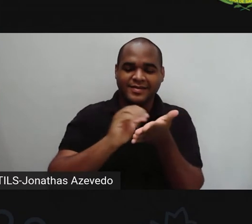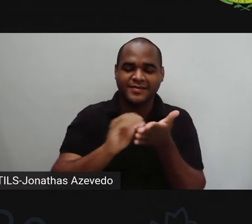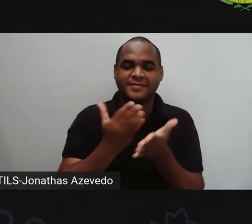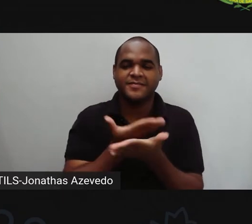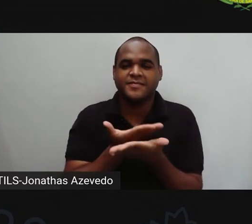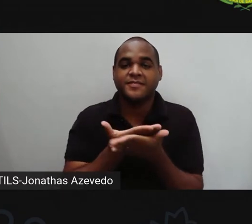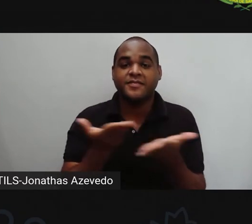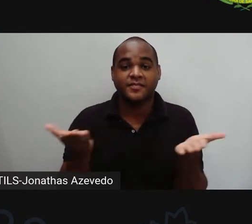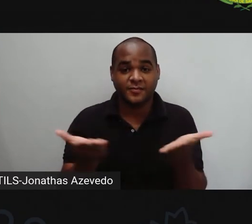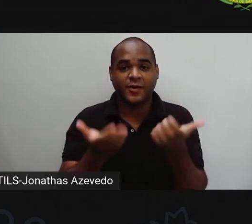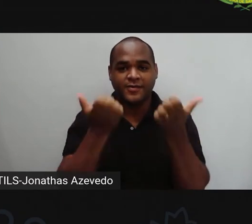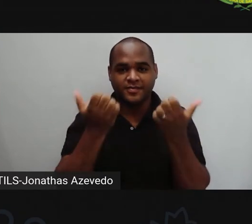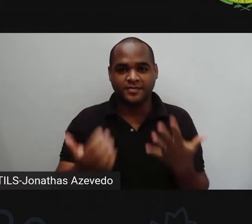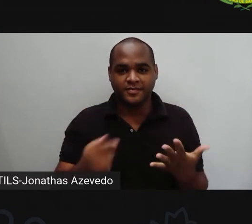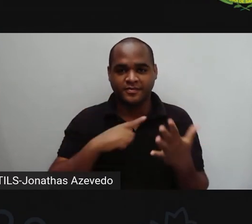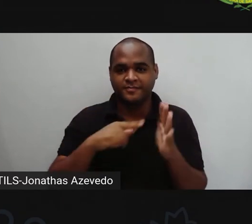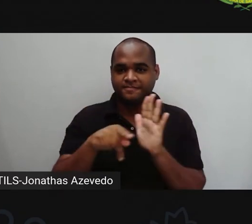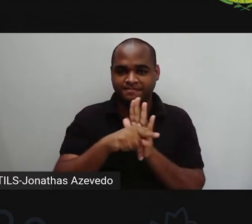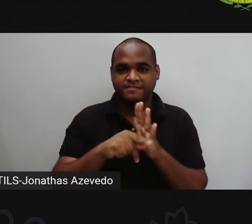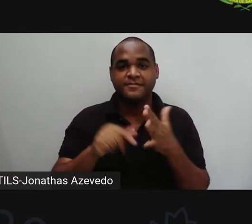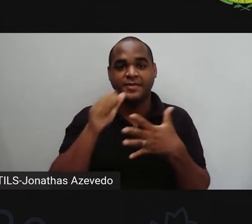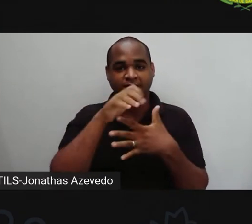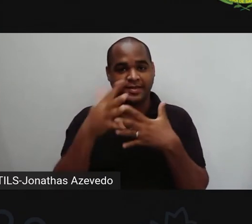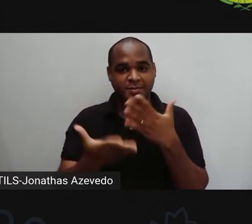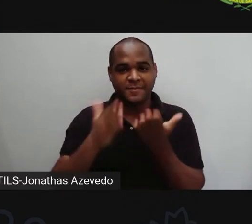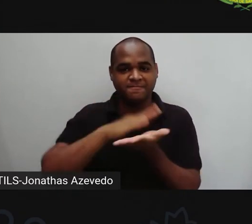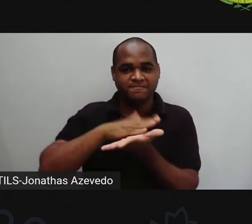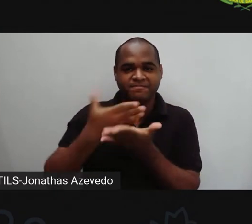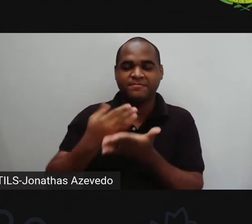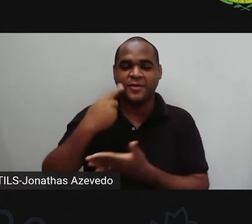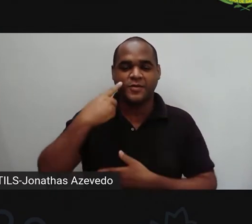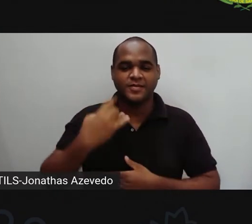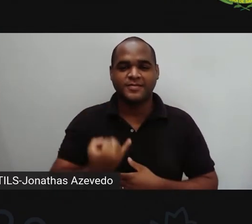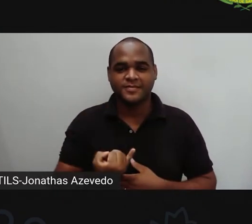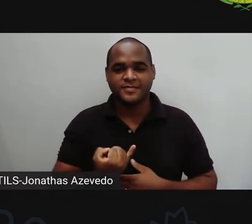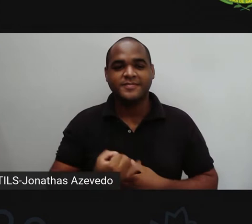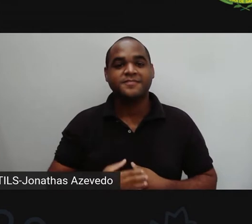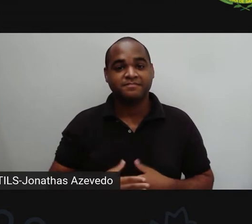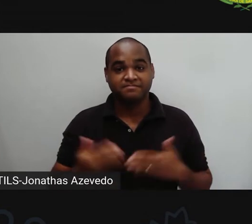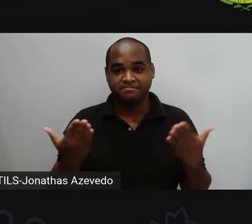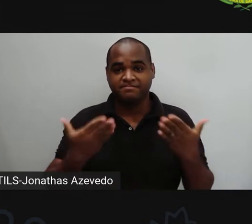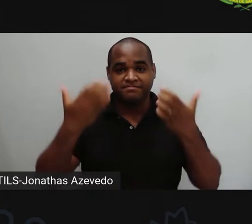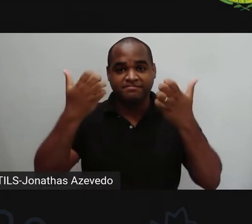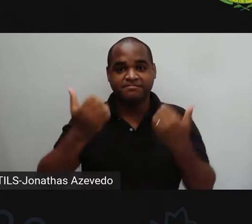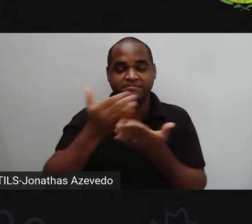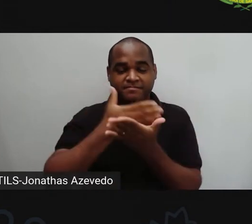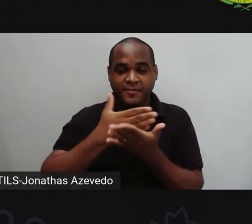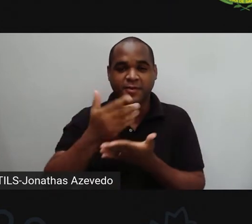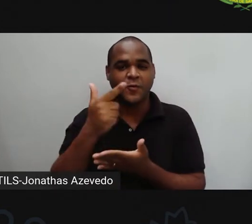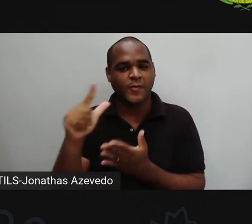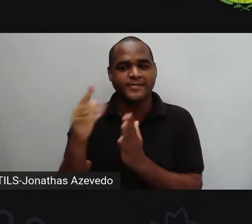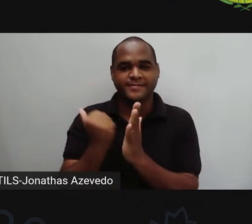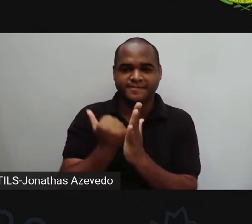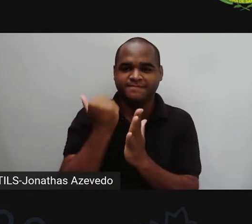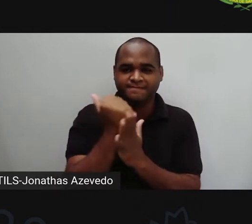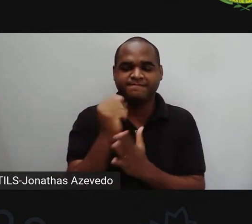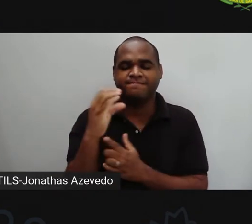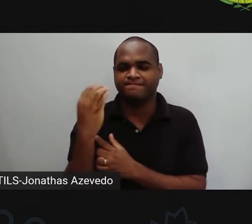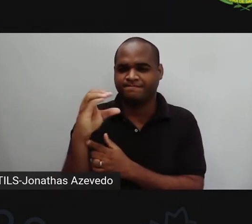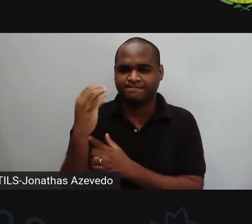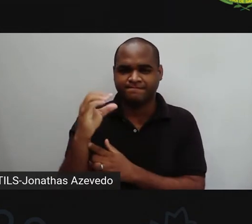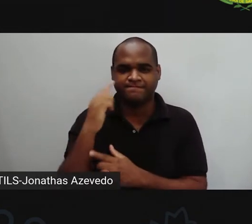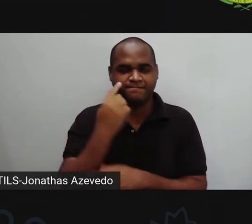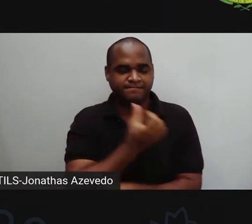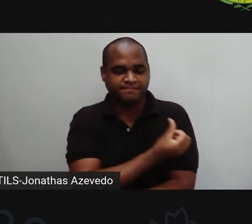E na aula de hoje a gente tem a participação do nosso intérprete, o Jonathan. Vamos lá agora iniciar mais uma aula de ciências do